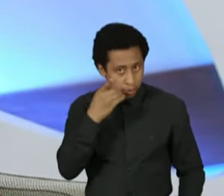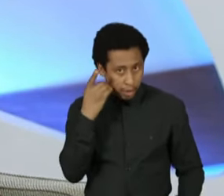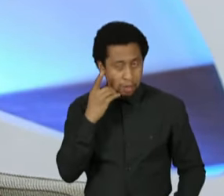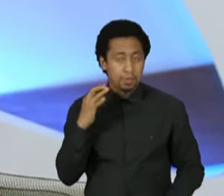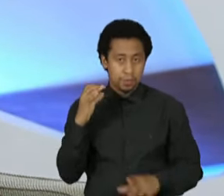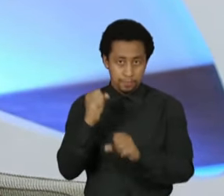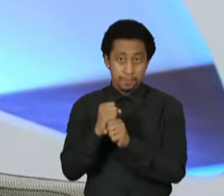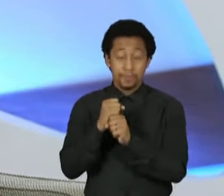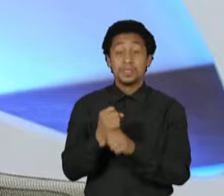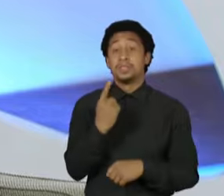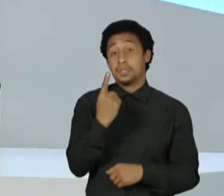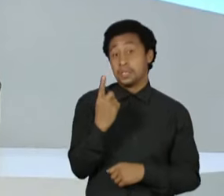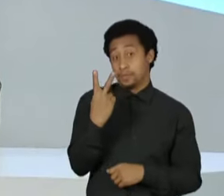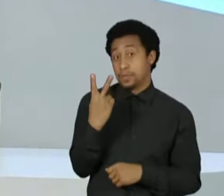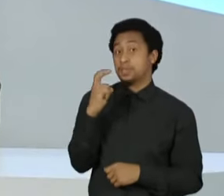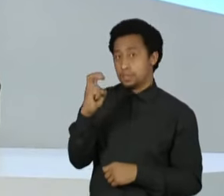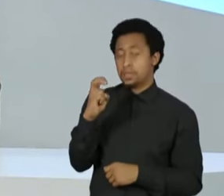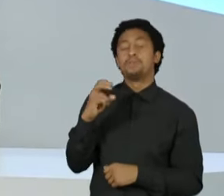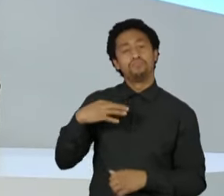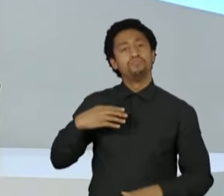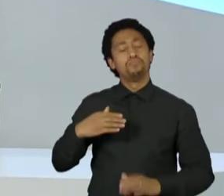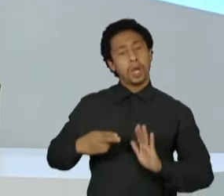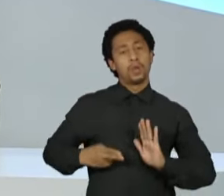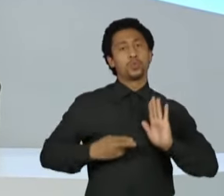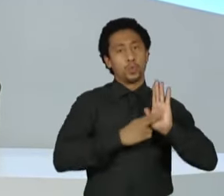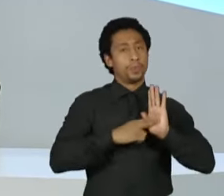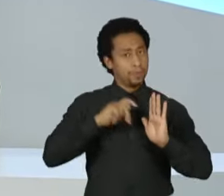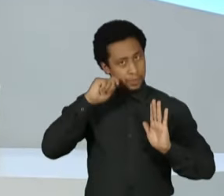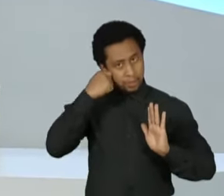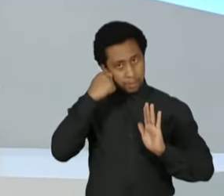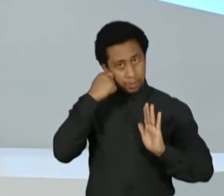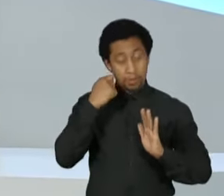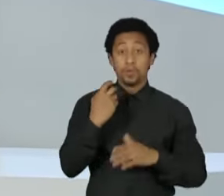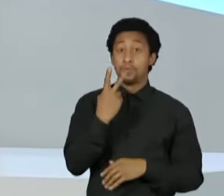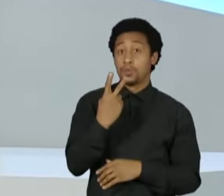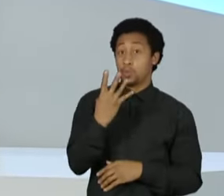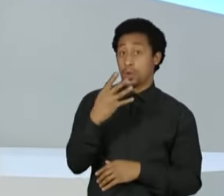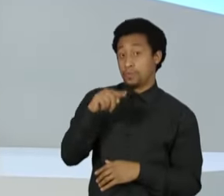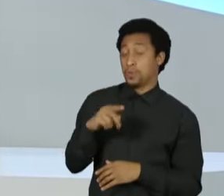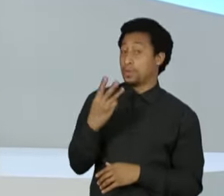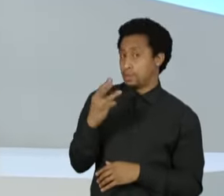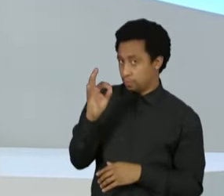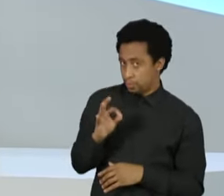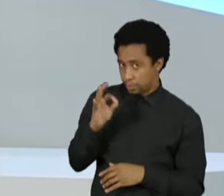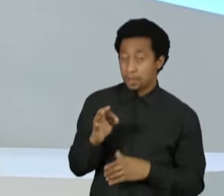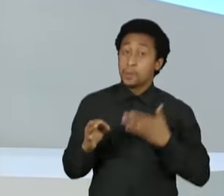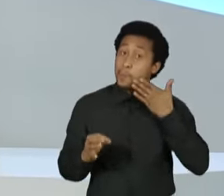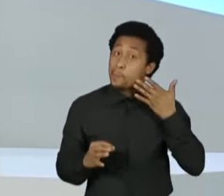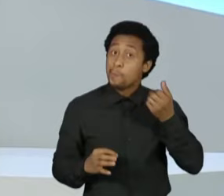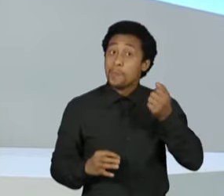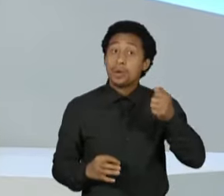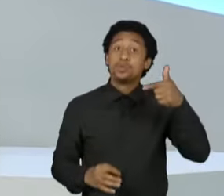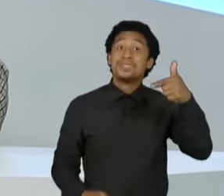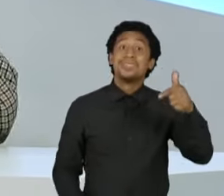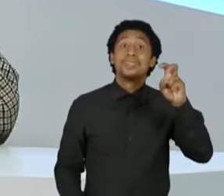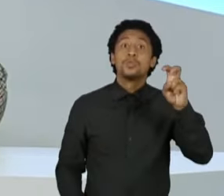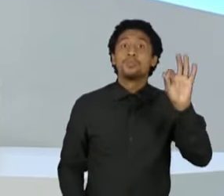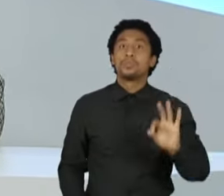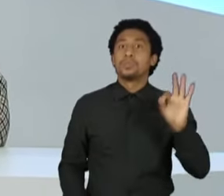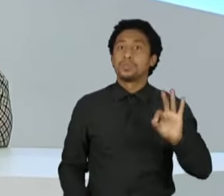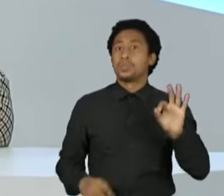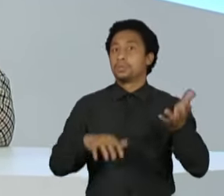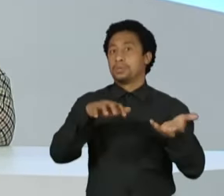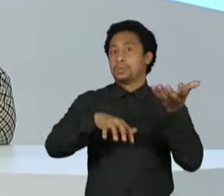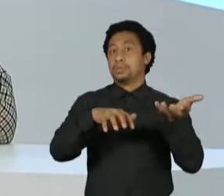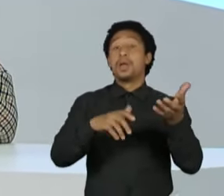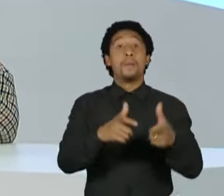se declaram negros, 24,3% que dá do Congresso. Brancos são 75% desse Congresso Nacional e a maioria,